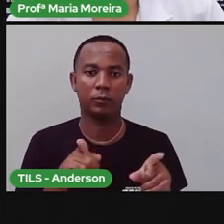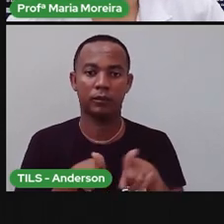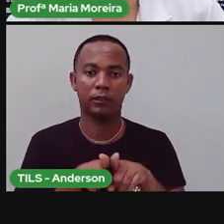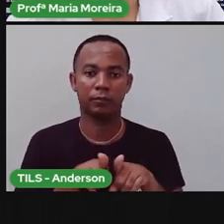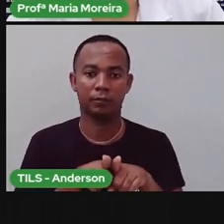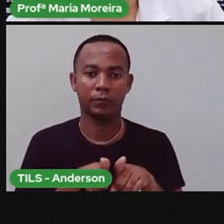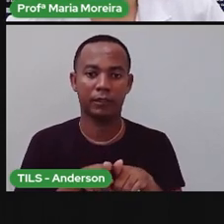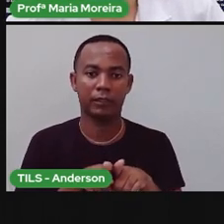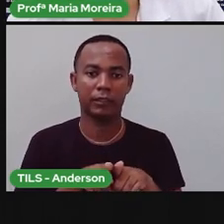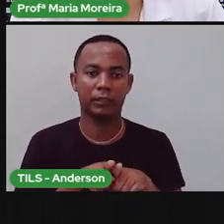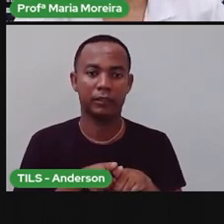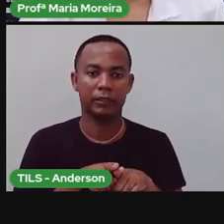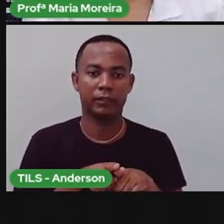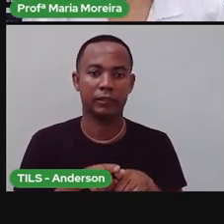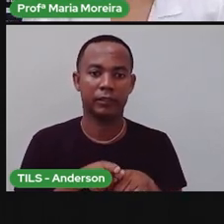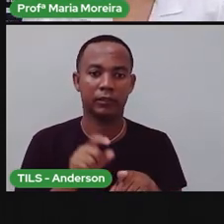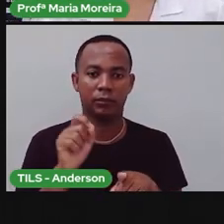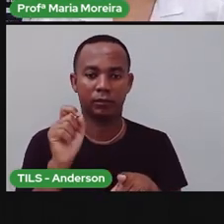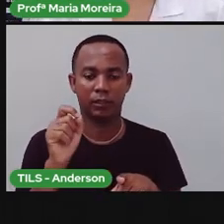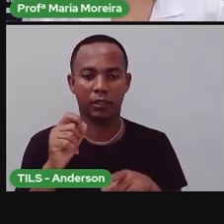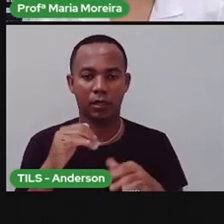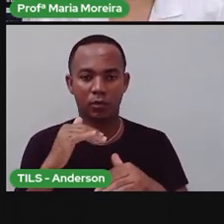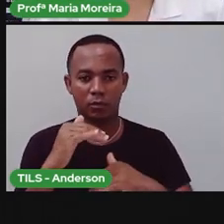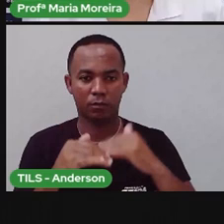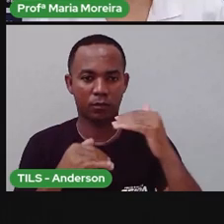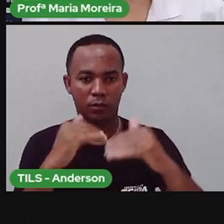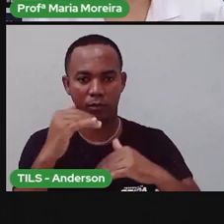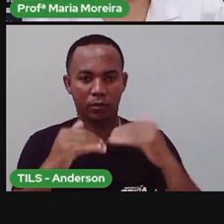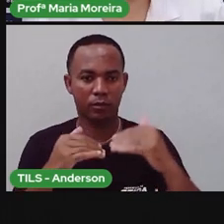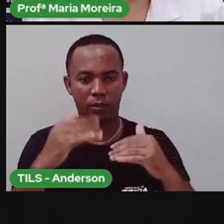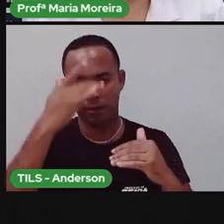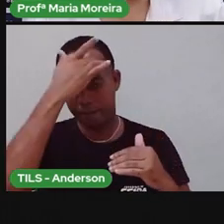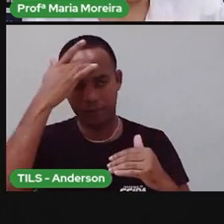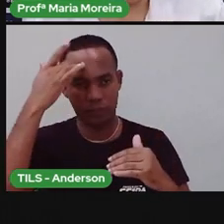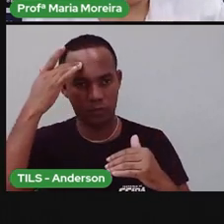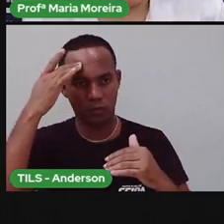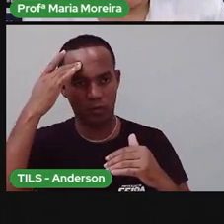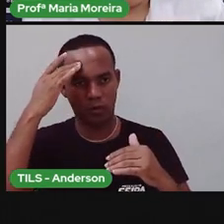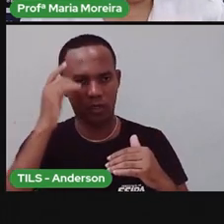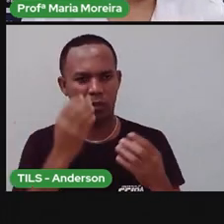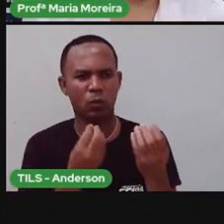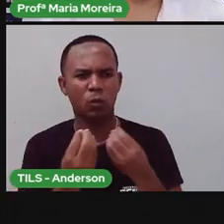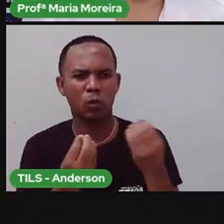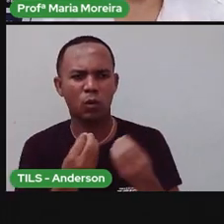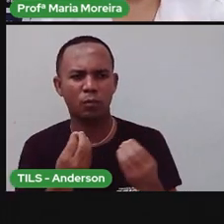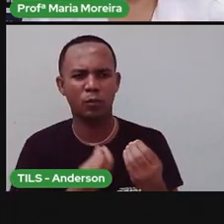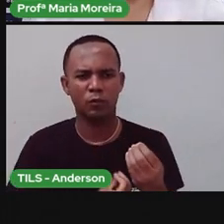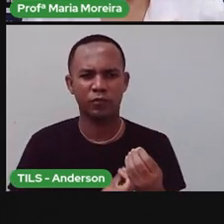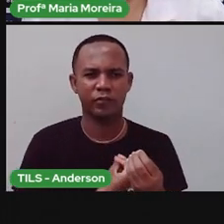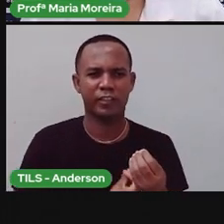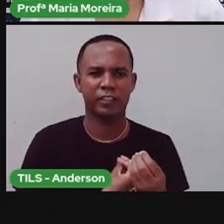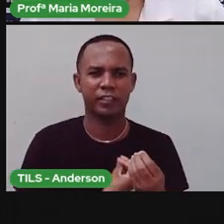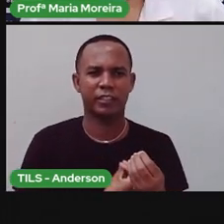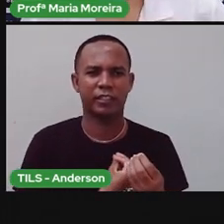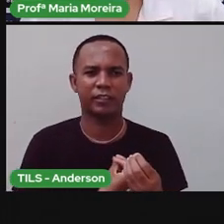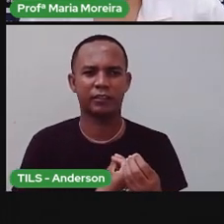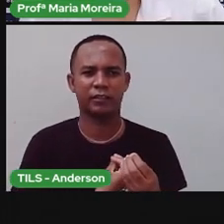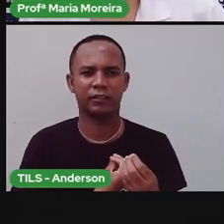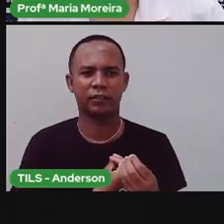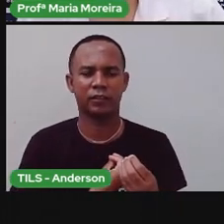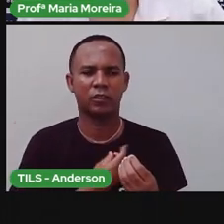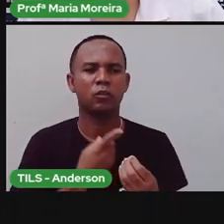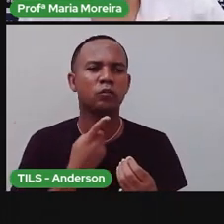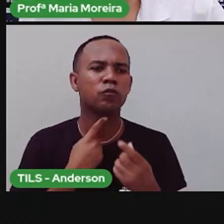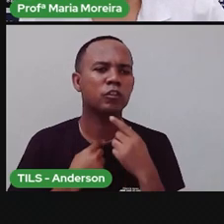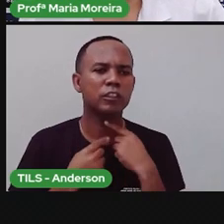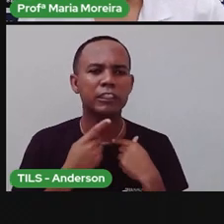características físicas, aos poucos, cada pessoa vai formando o seu jeito de ser, que foi o a pró de ser aqui agora, com seus